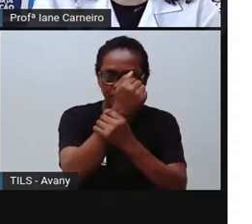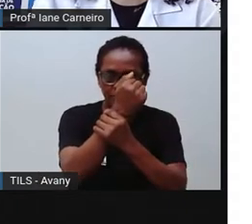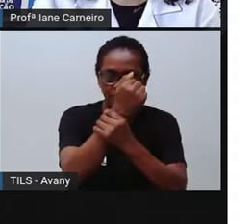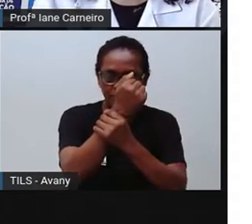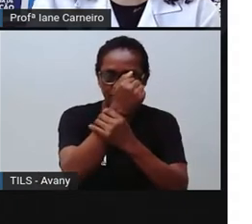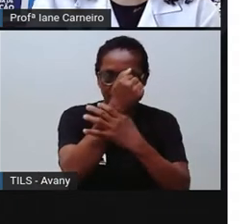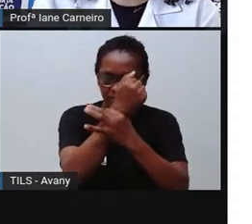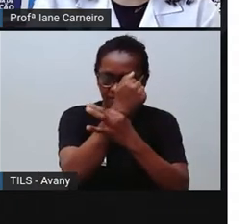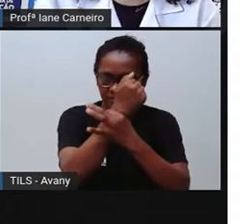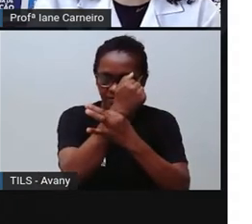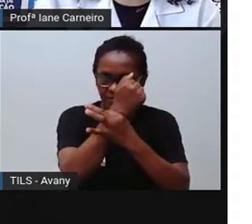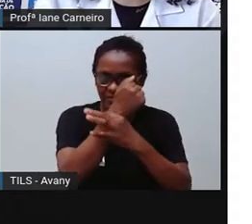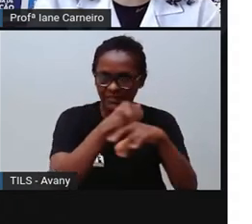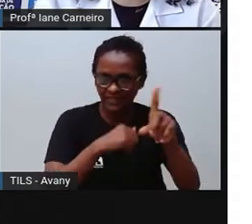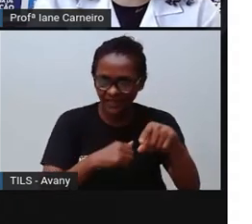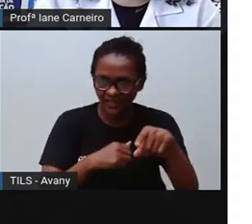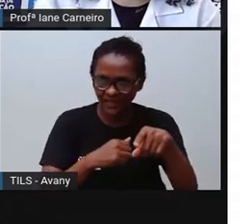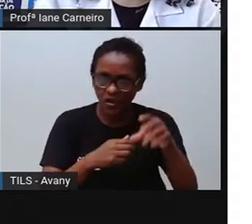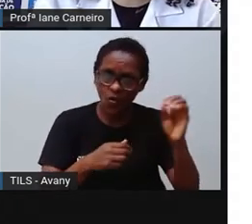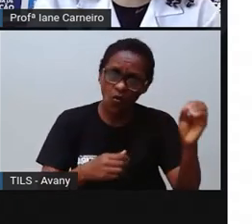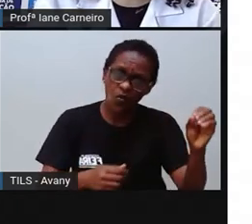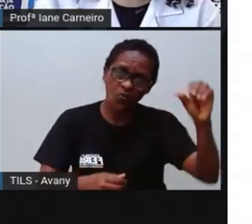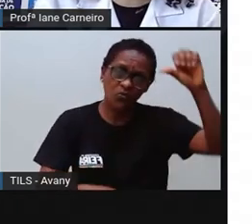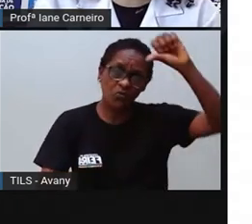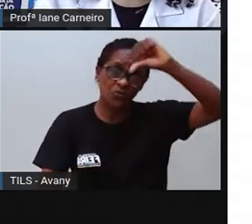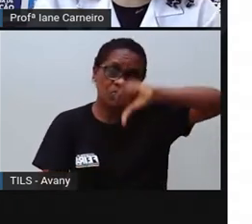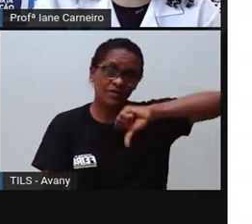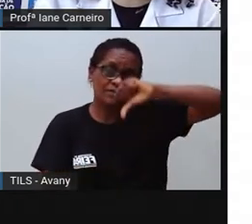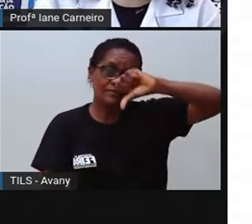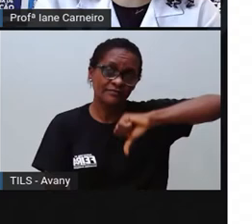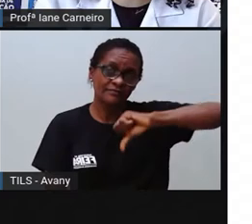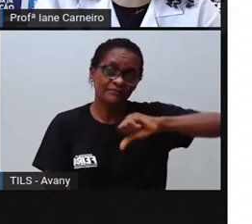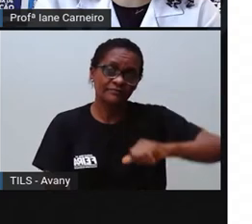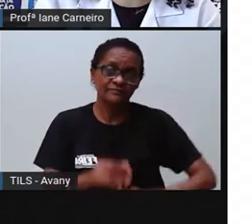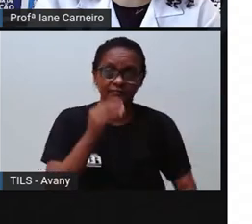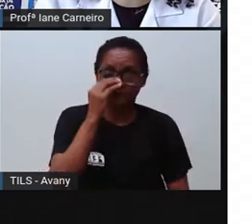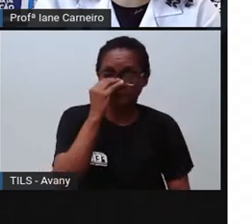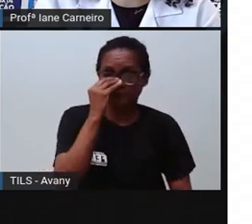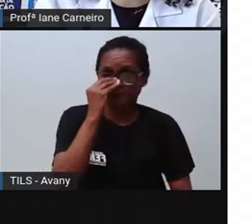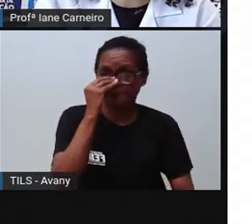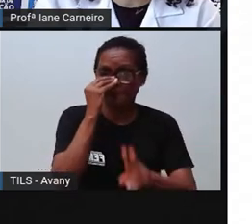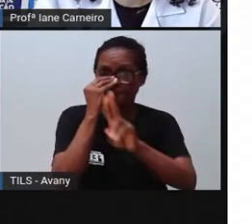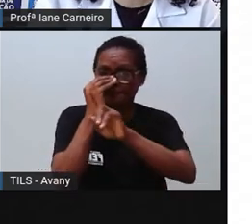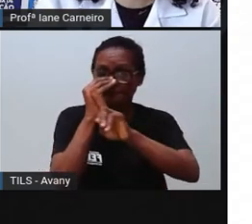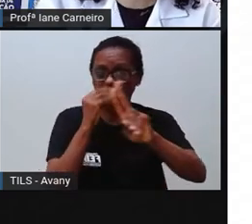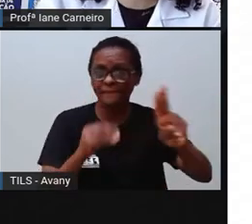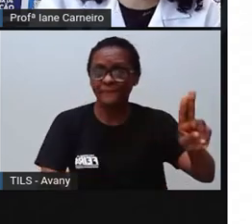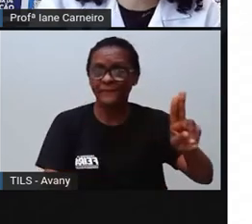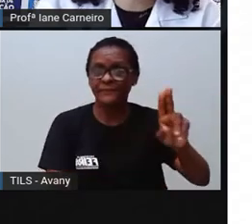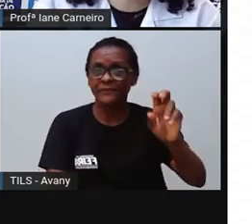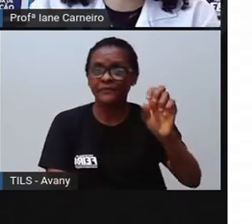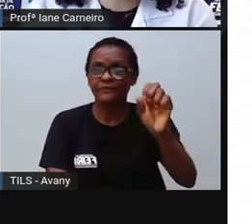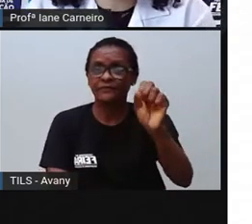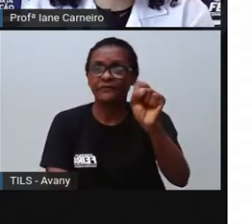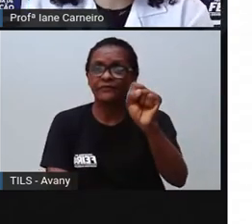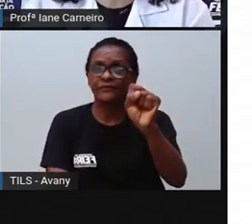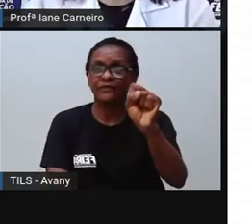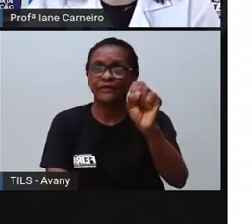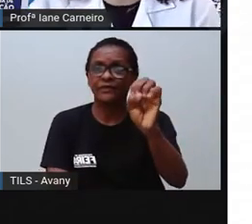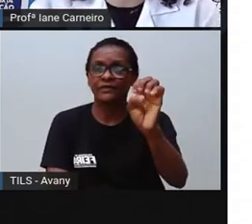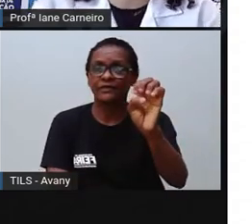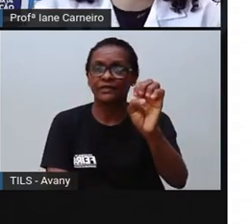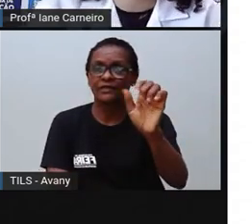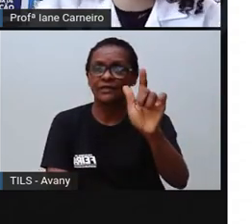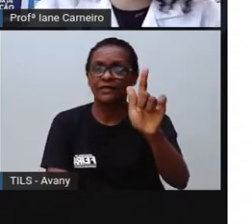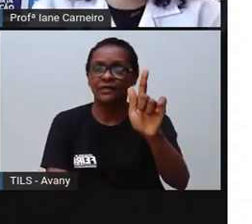Pensa aí um pouquinho, será que sua casa é um lugar seguro? E a Pró colocou aqui, o selo de segurança, né? Será